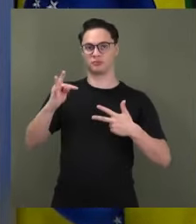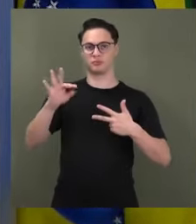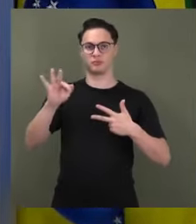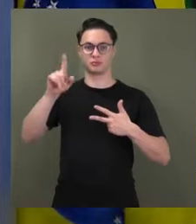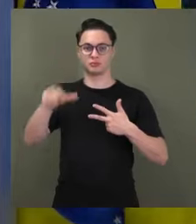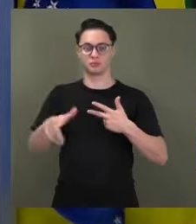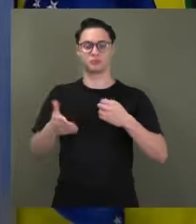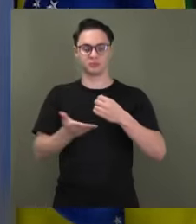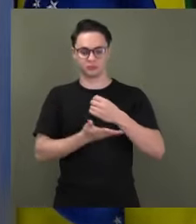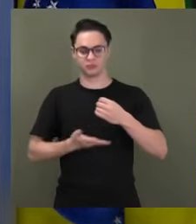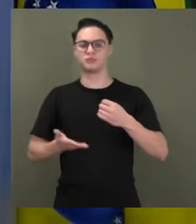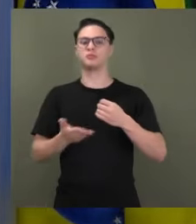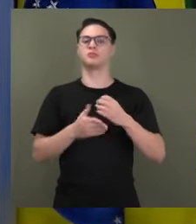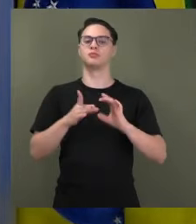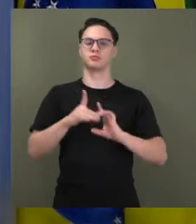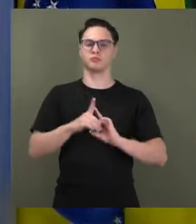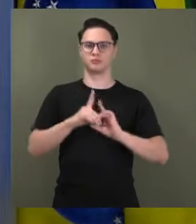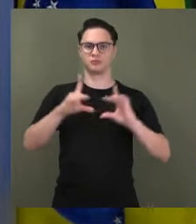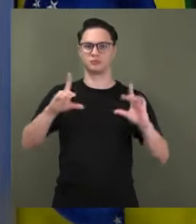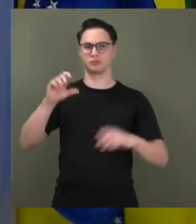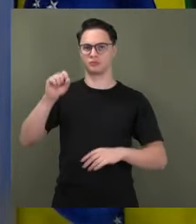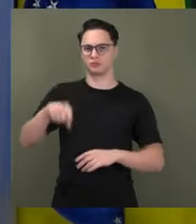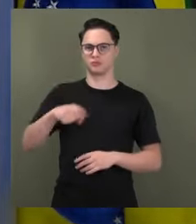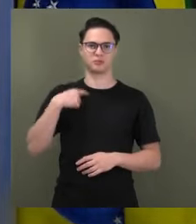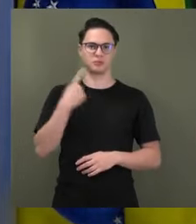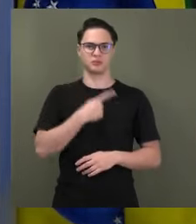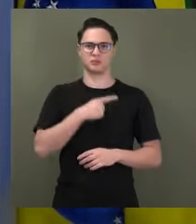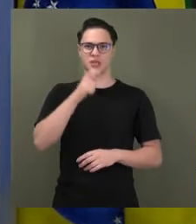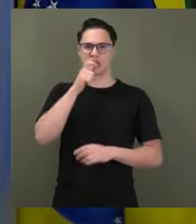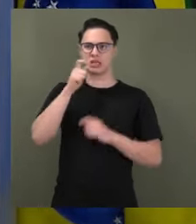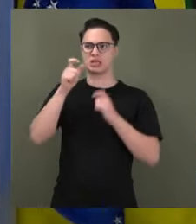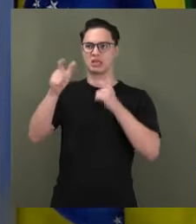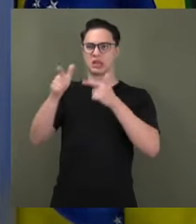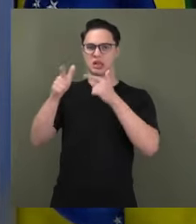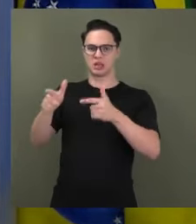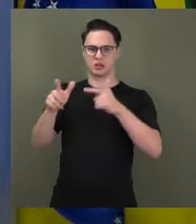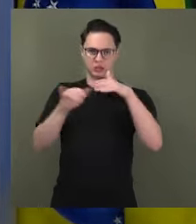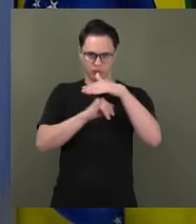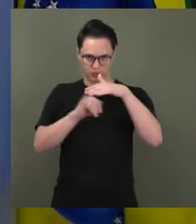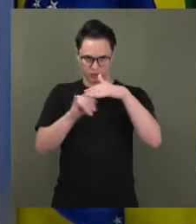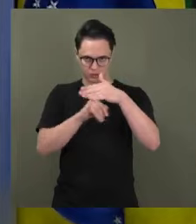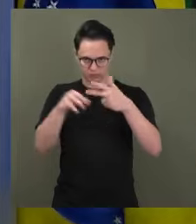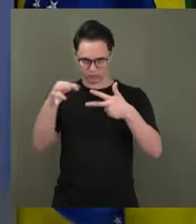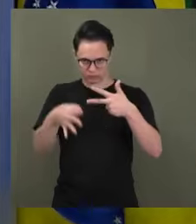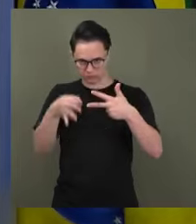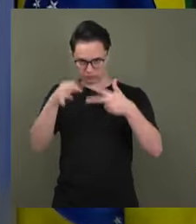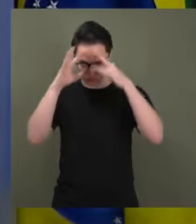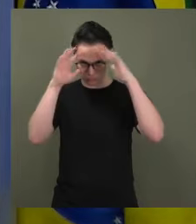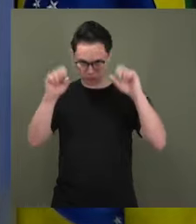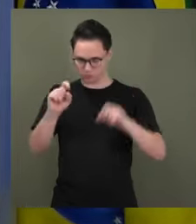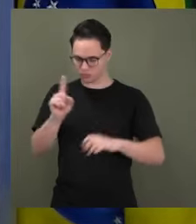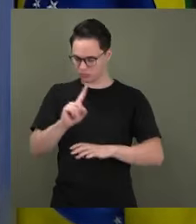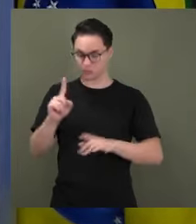pilarzinho da nossa democracia, nós não estamos criticando a instituição, mas por atuação